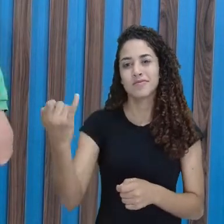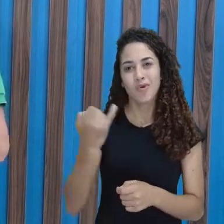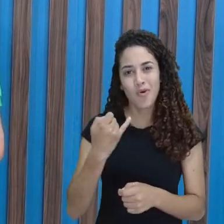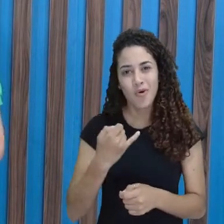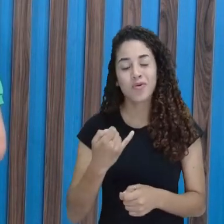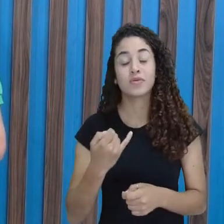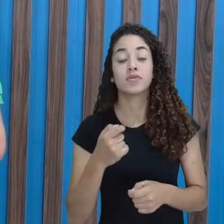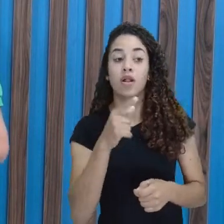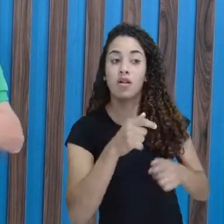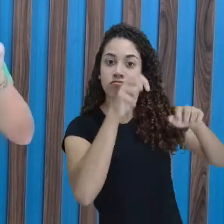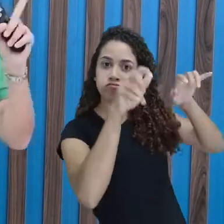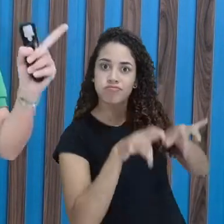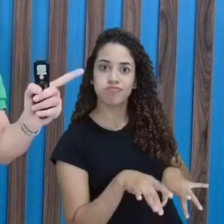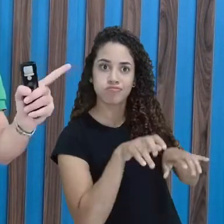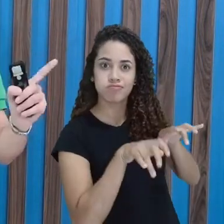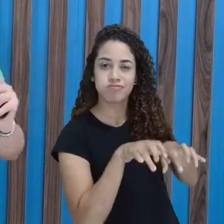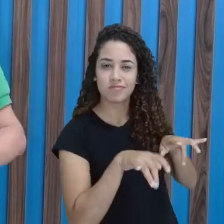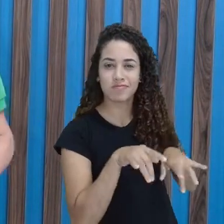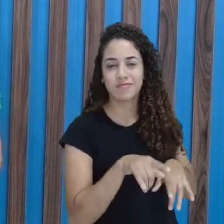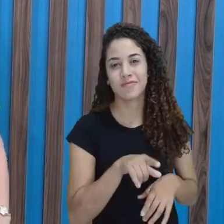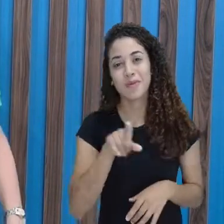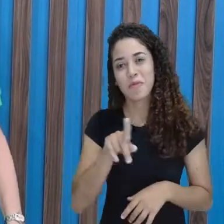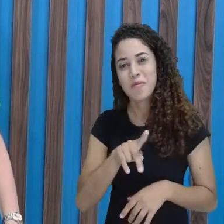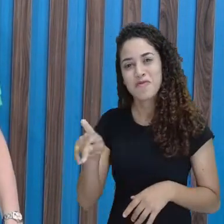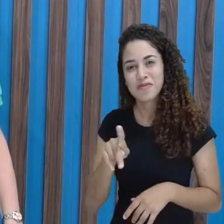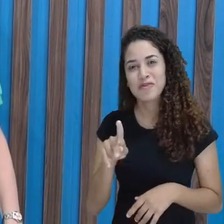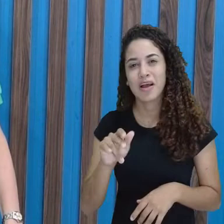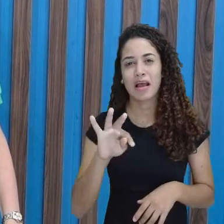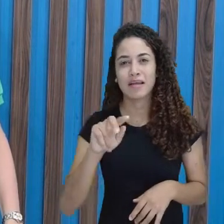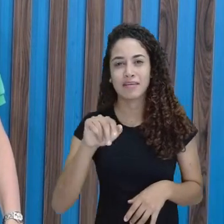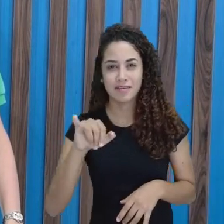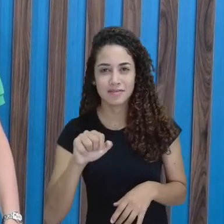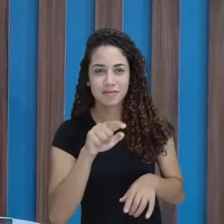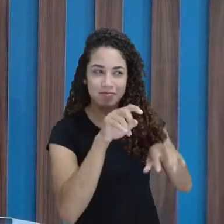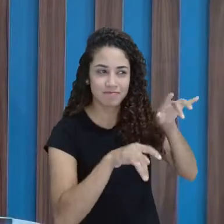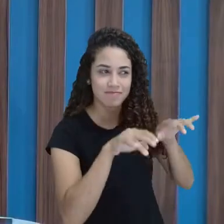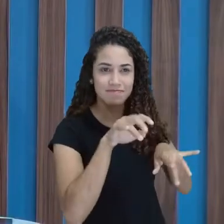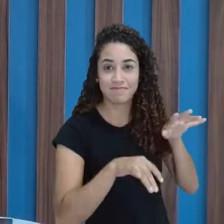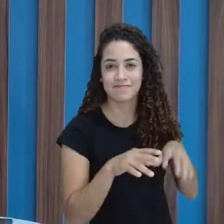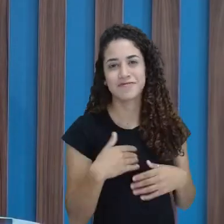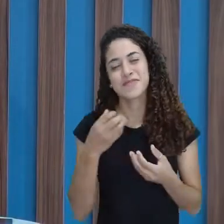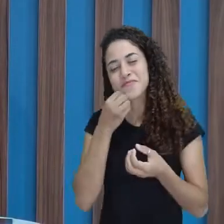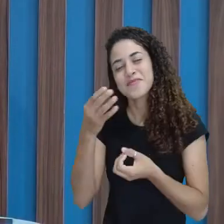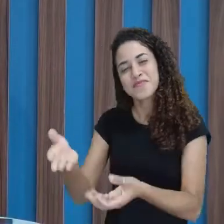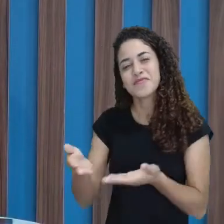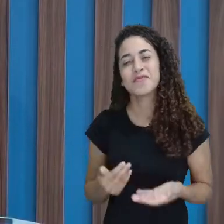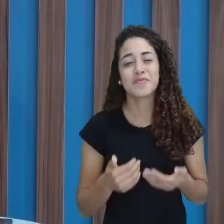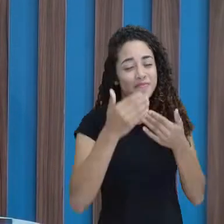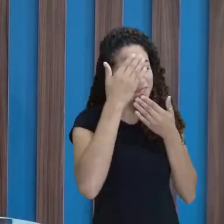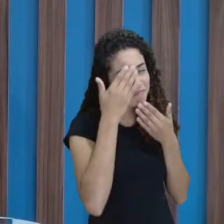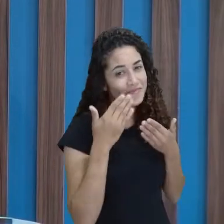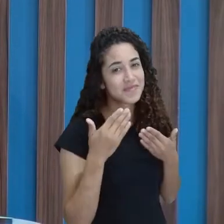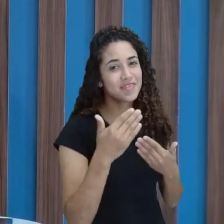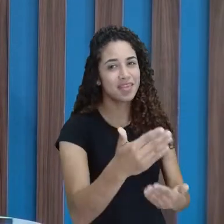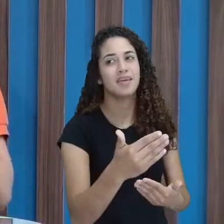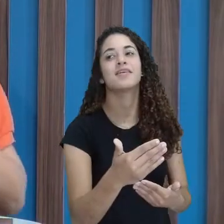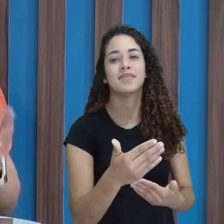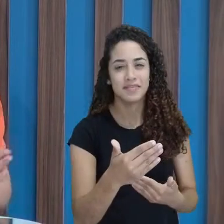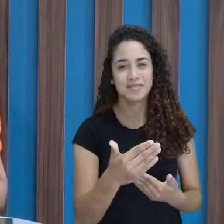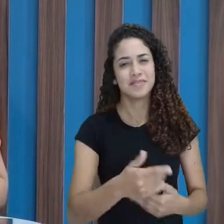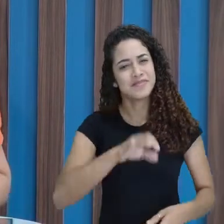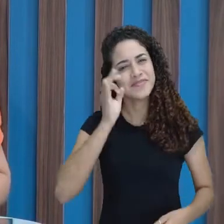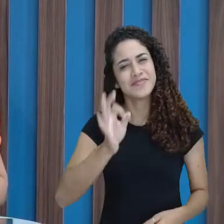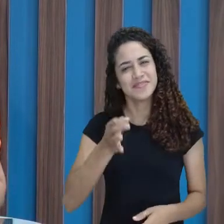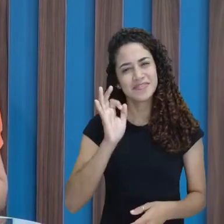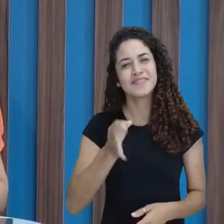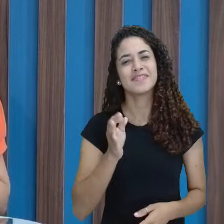chat com a professora Cátia. Ela tá por lá, hein? Bem-vinda, professora Cátia. Obrigada, professora Casey. Isso mesmo, já estou por